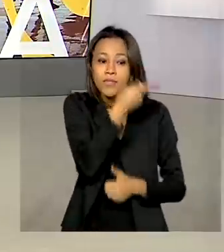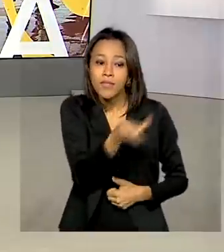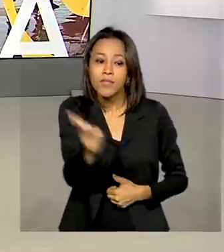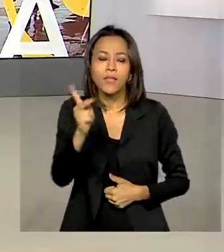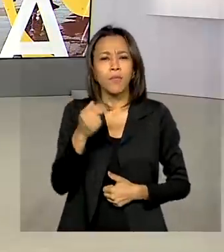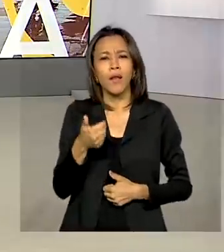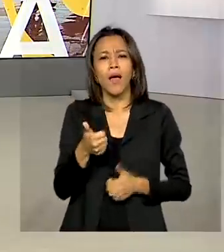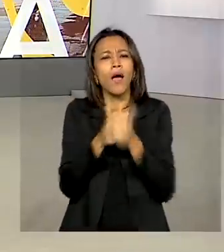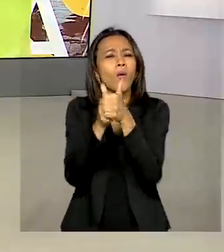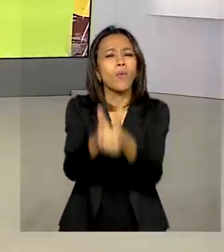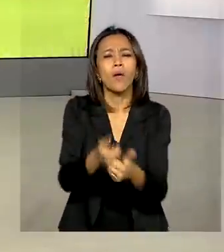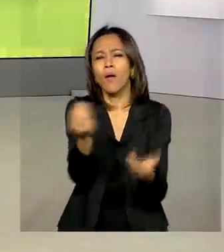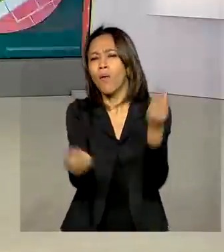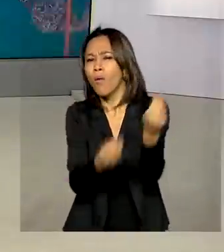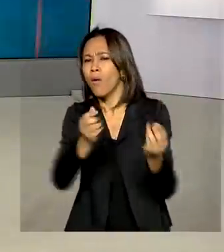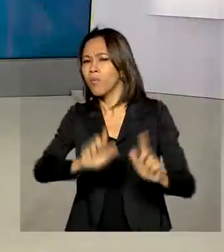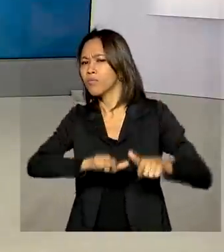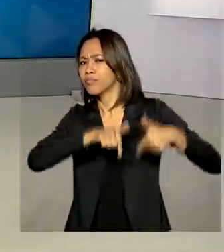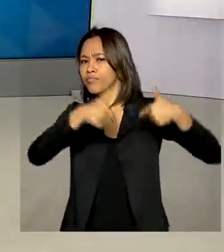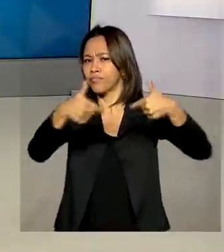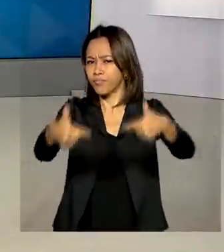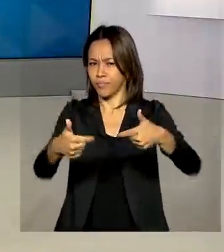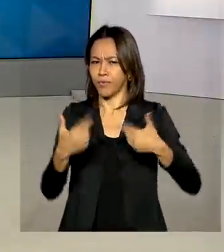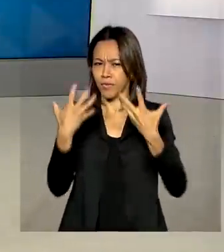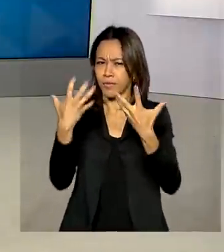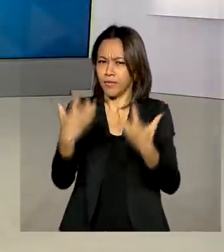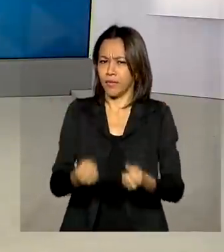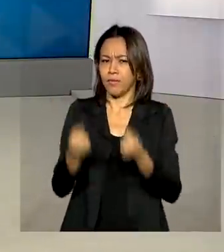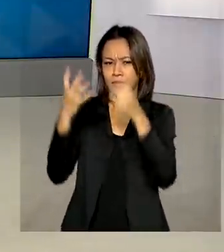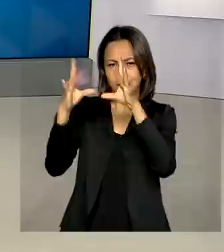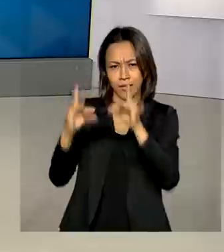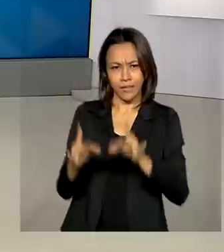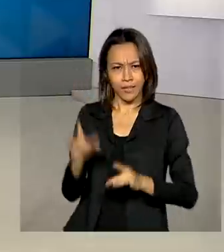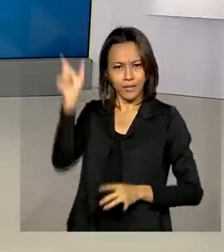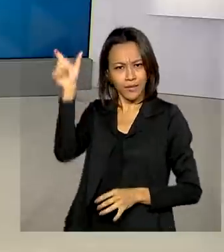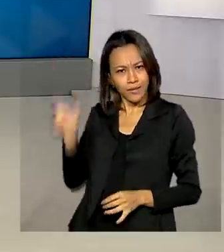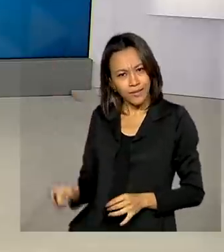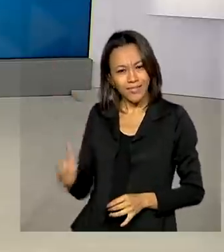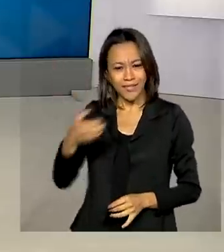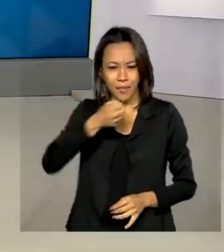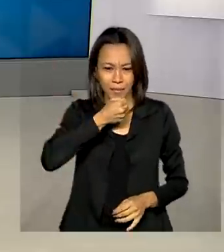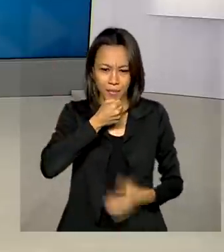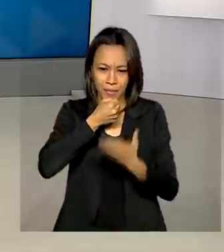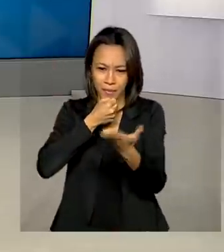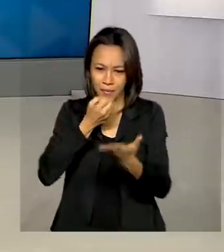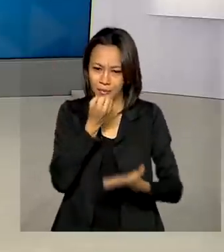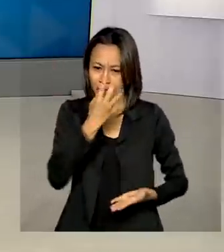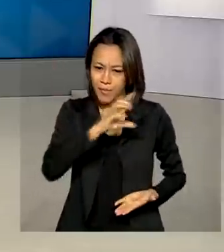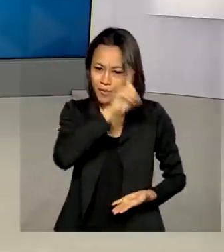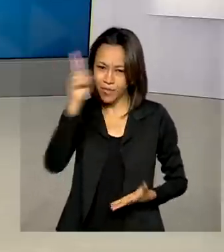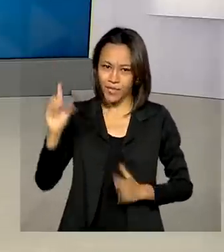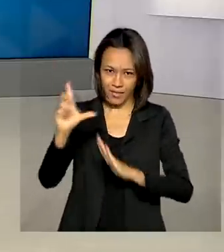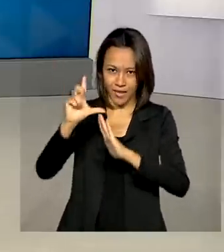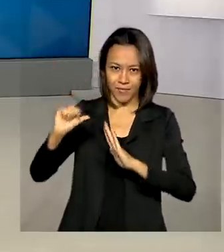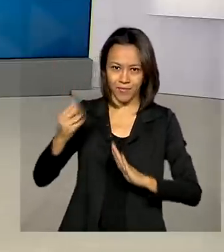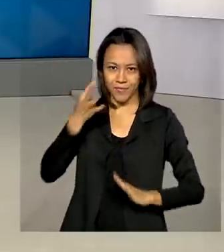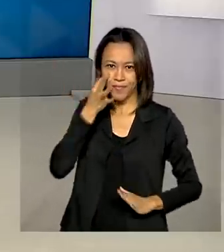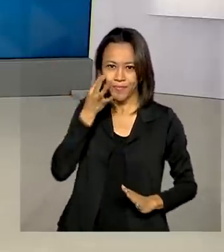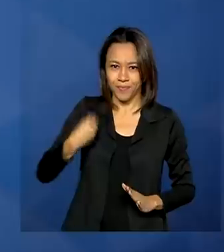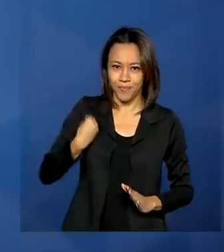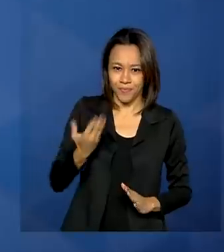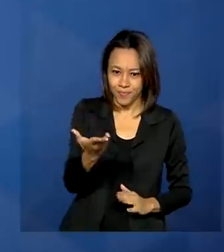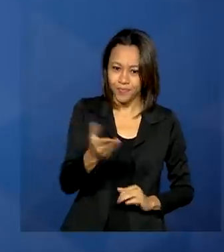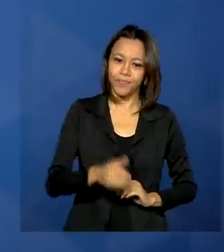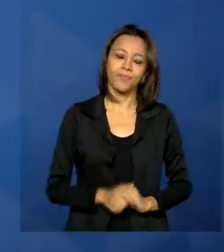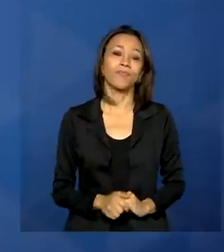trabalhos. Vamos saber esses detalhes então com Selma Dias. Ela está lá no Palácio do Planalto. Selma, bom dia. Oi Renata, bom dia a você